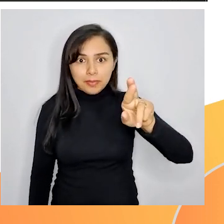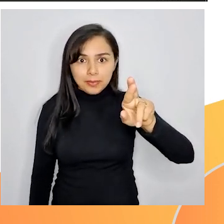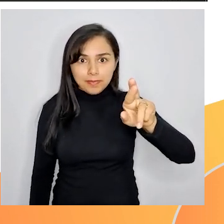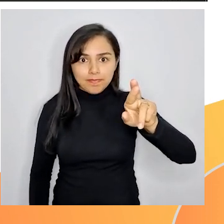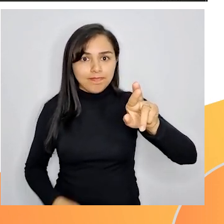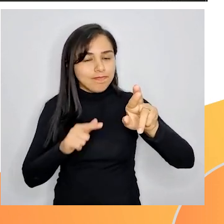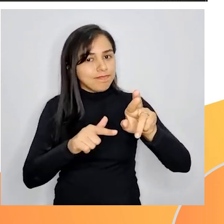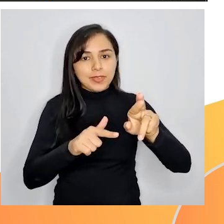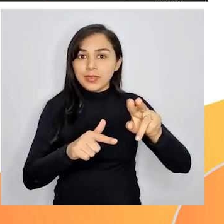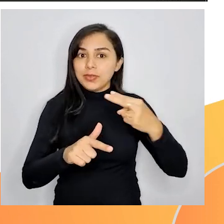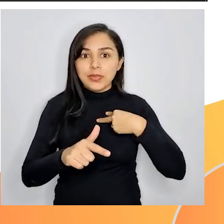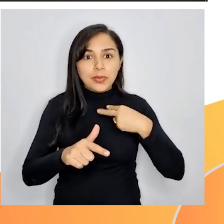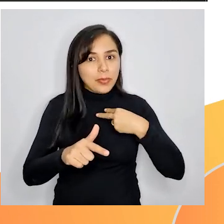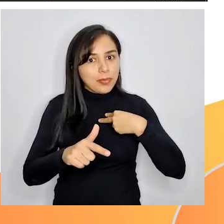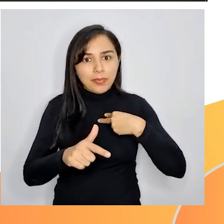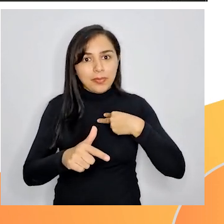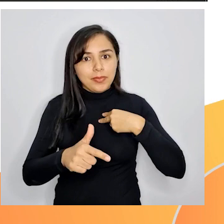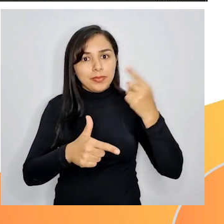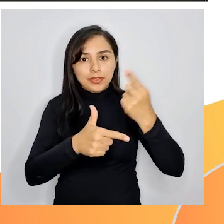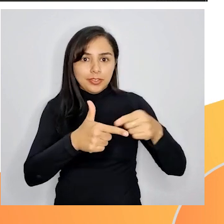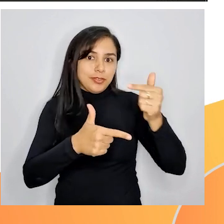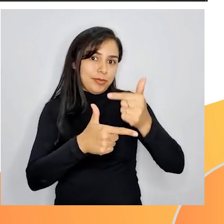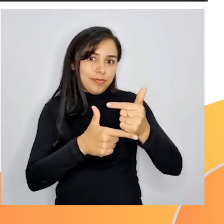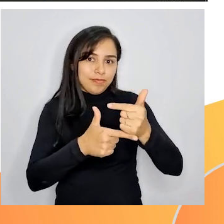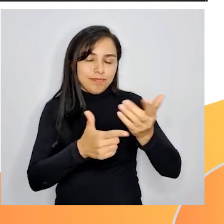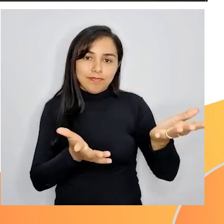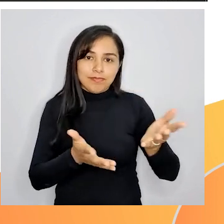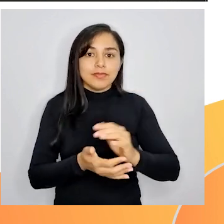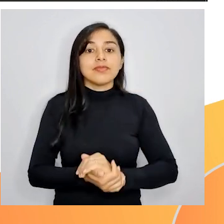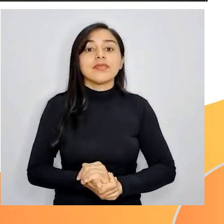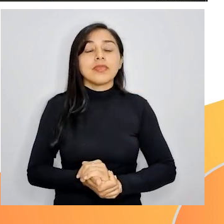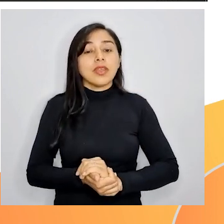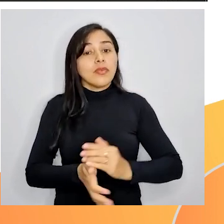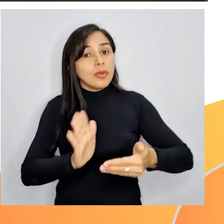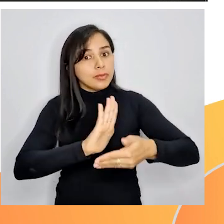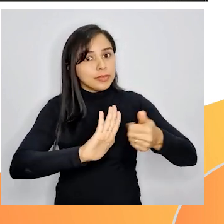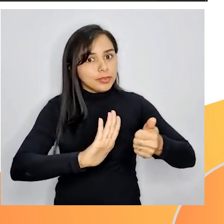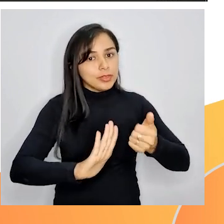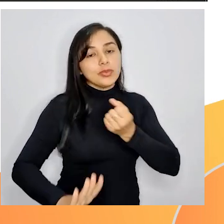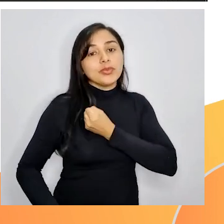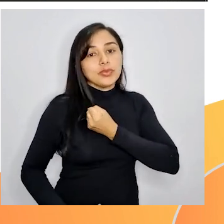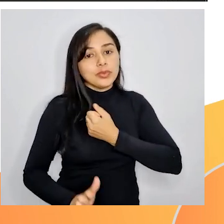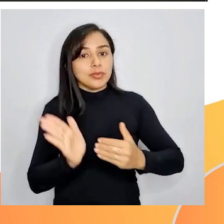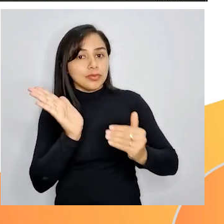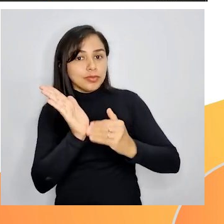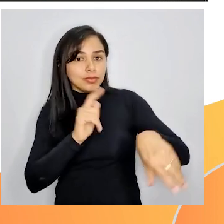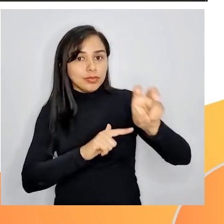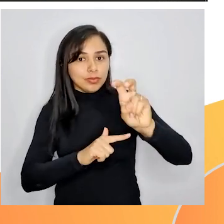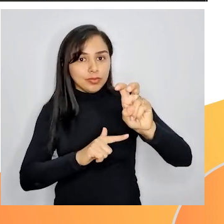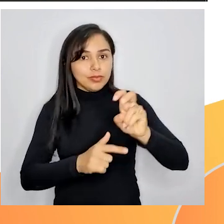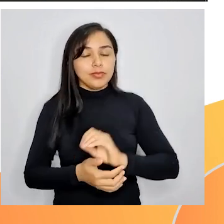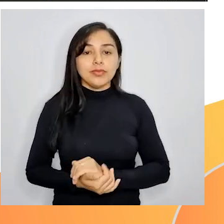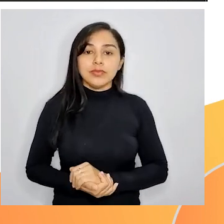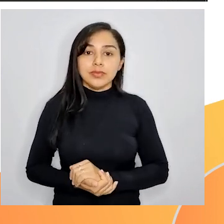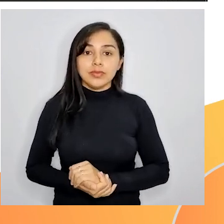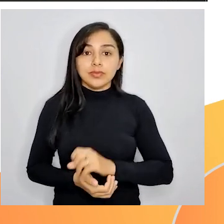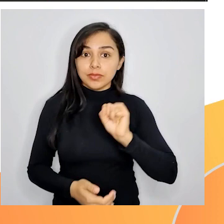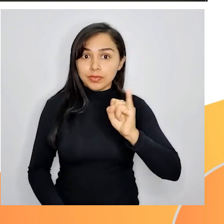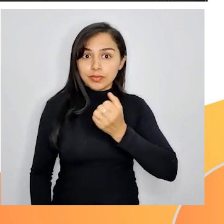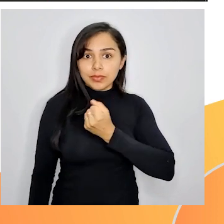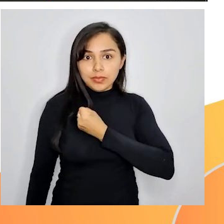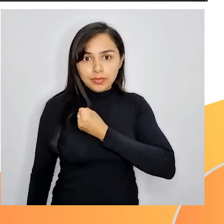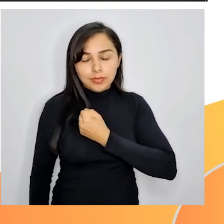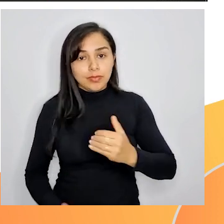e não atenderá ao critério do número 2. Então, vamos descartar os números que finalizam com 5. Se o número